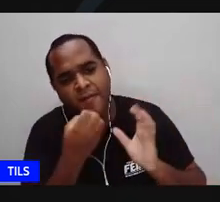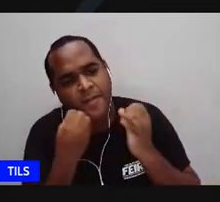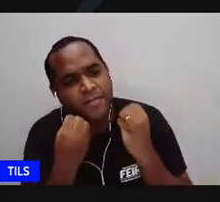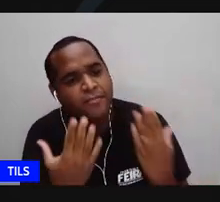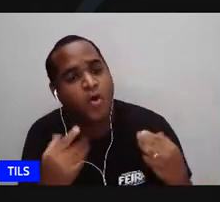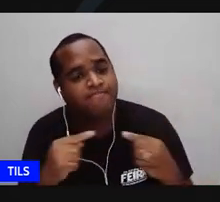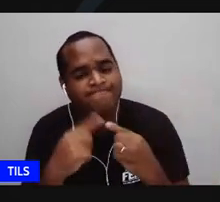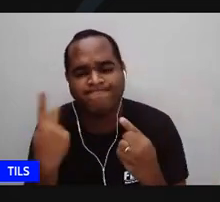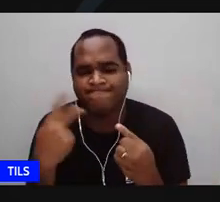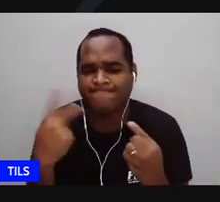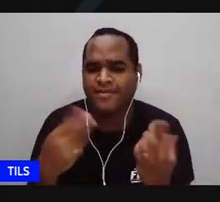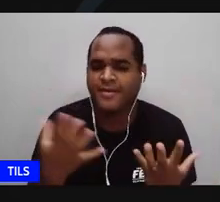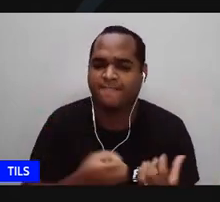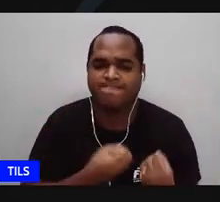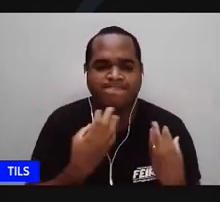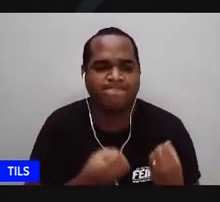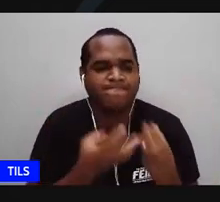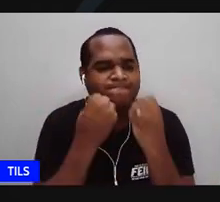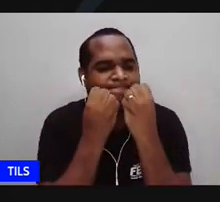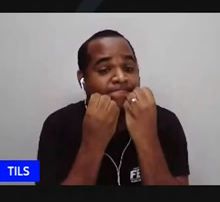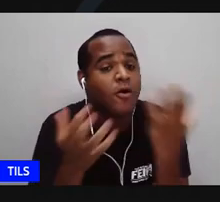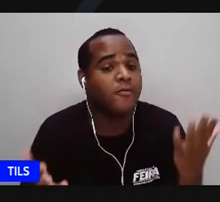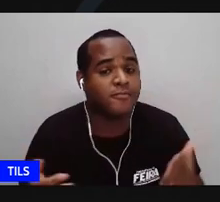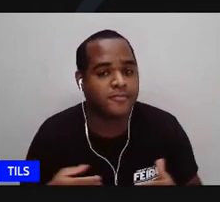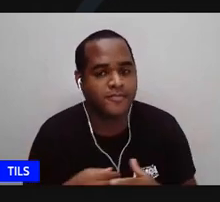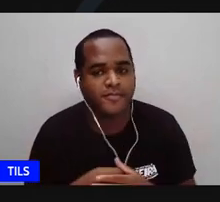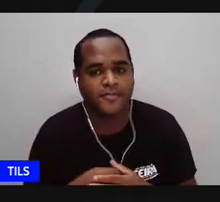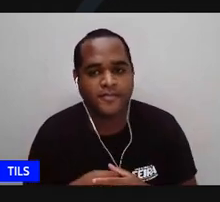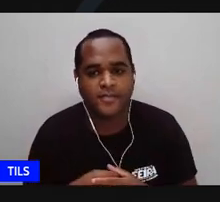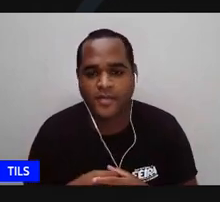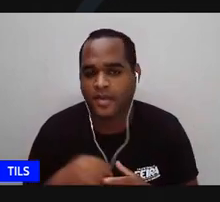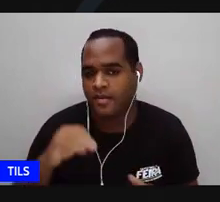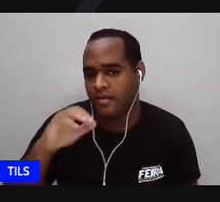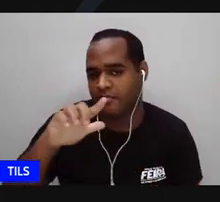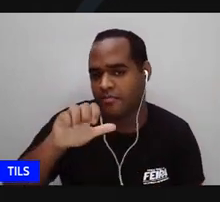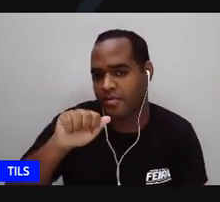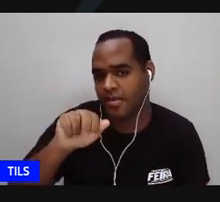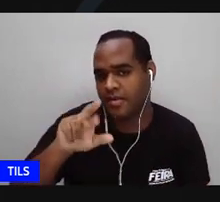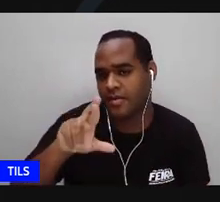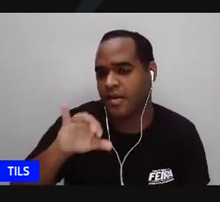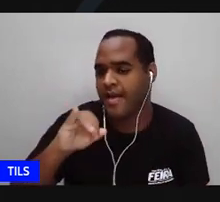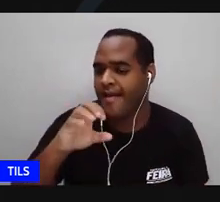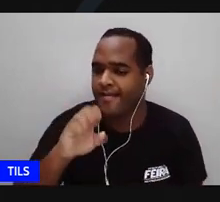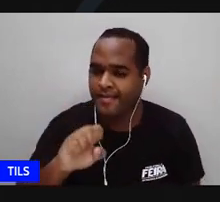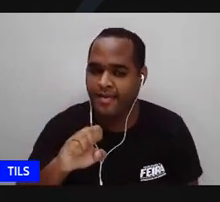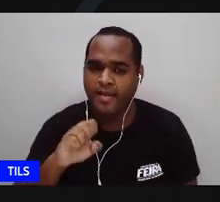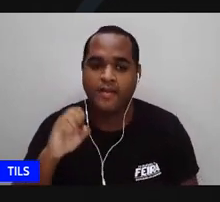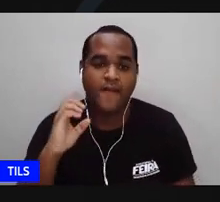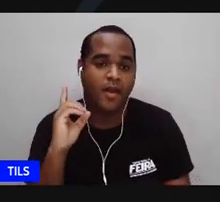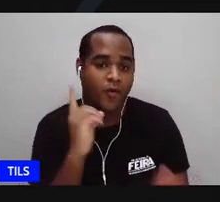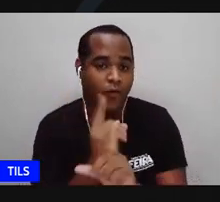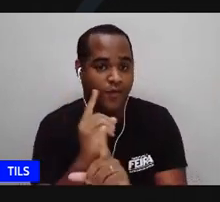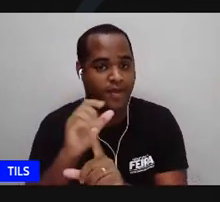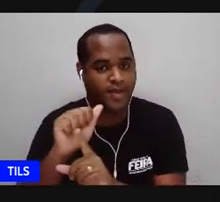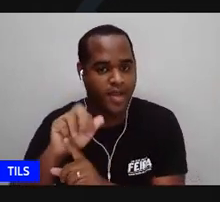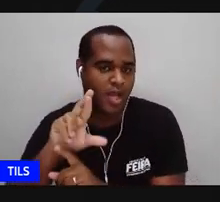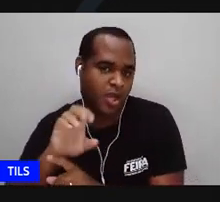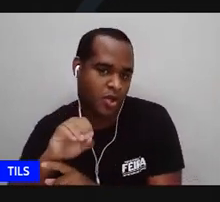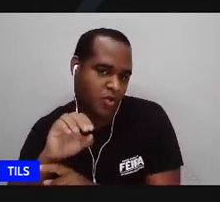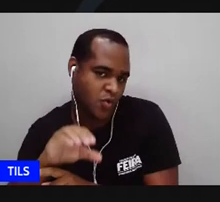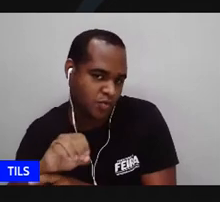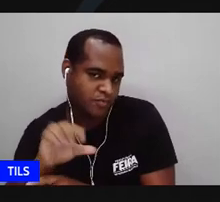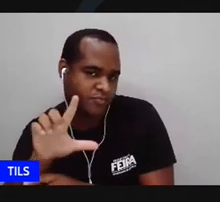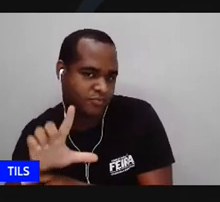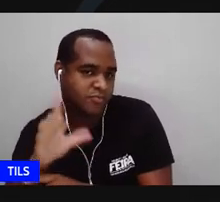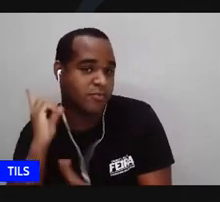incríveis não é mas claro esse Lispector vai encontrar com Carolina nesse momento